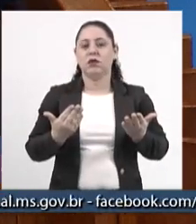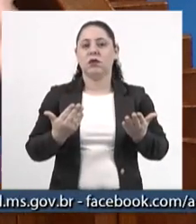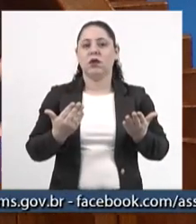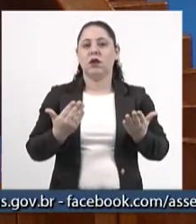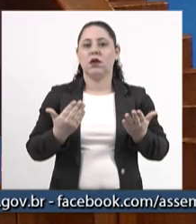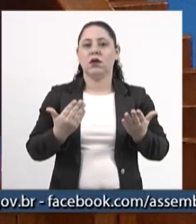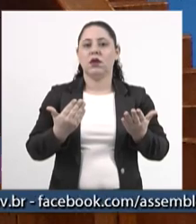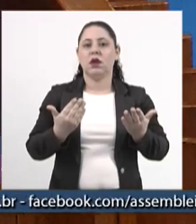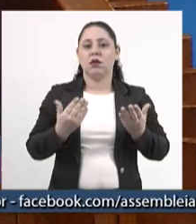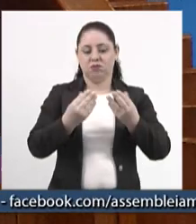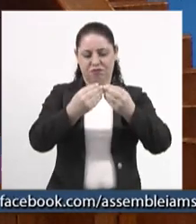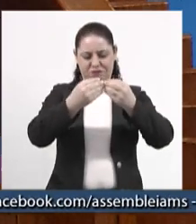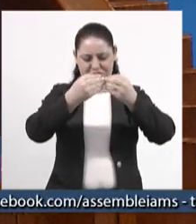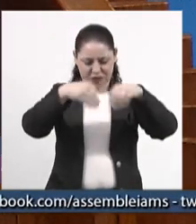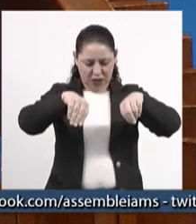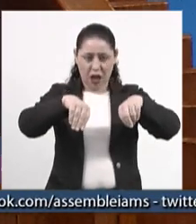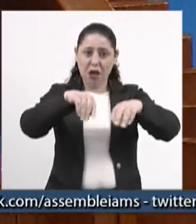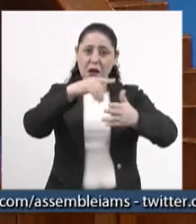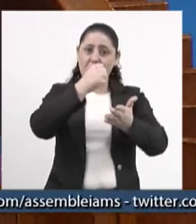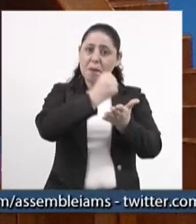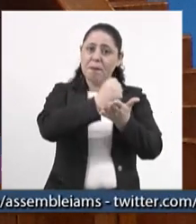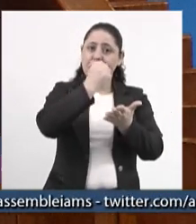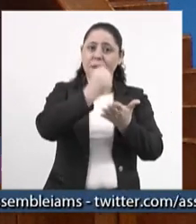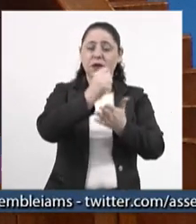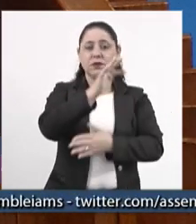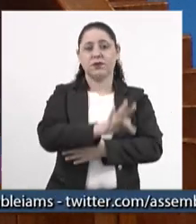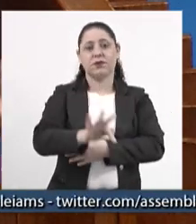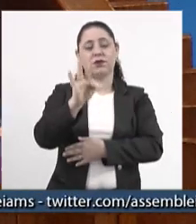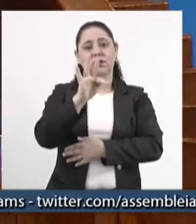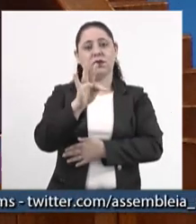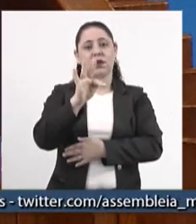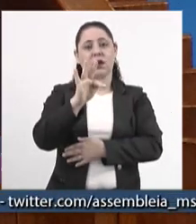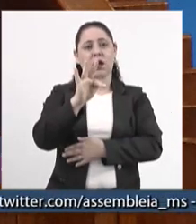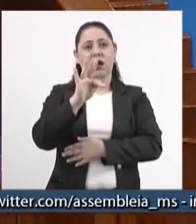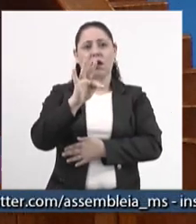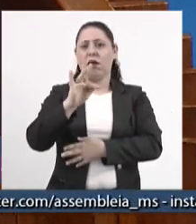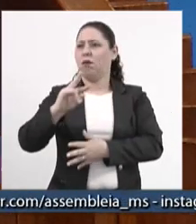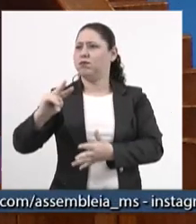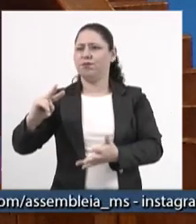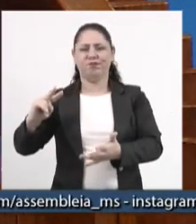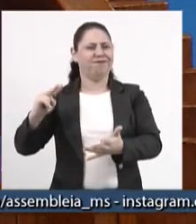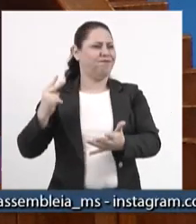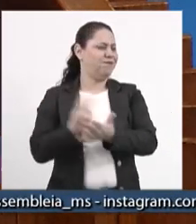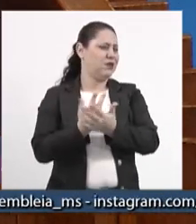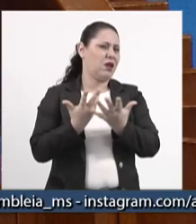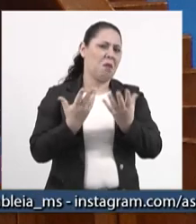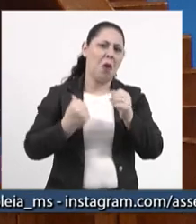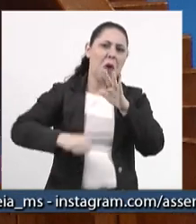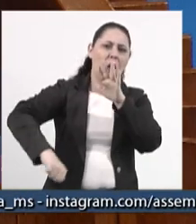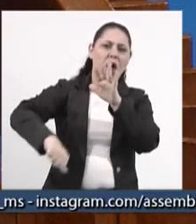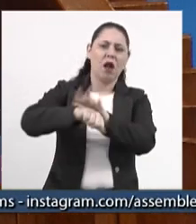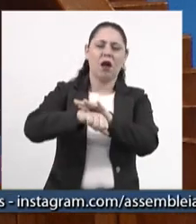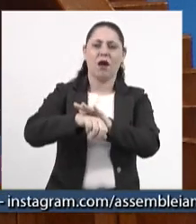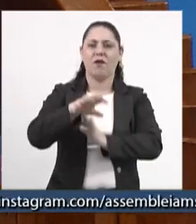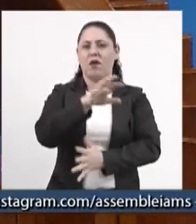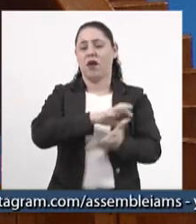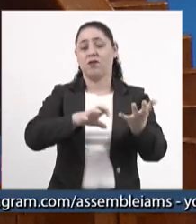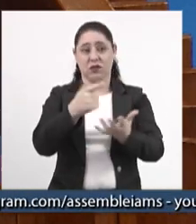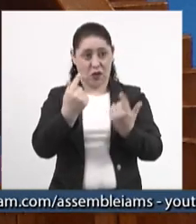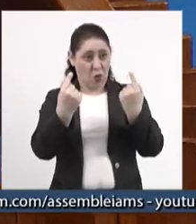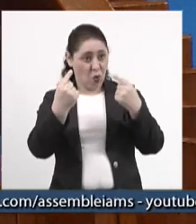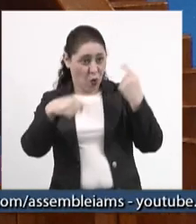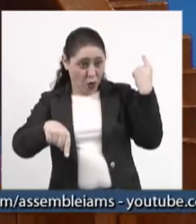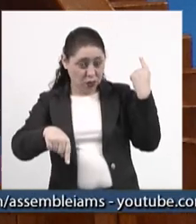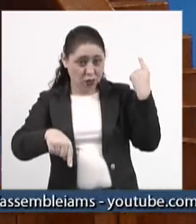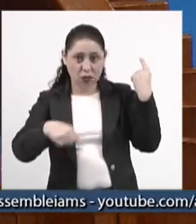de quebra do Pacto Federativo. É uma completa aberração essa reforma. Ah, mas Pedro, você é contra a reforma?